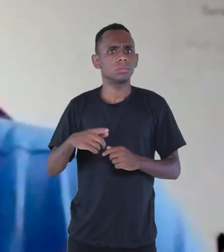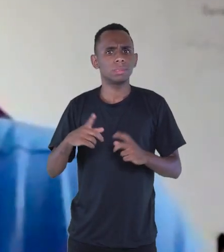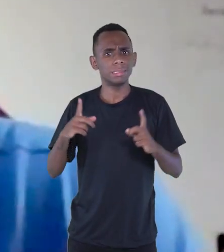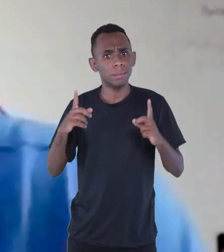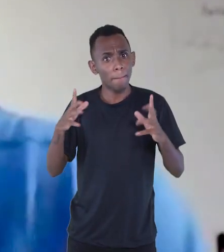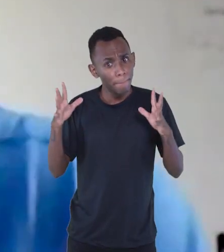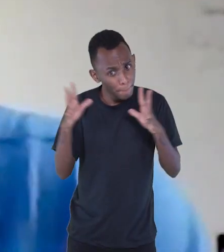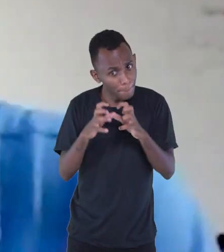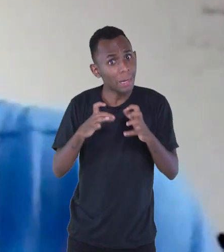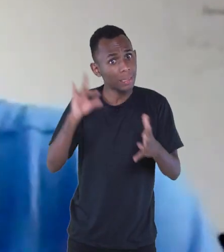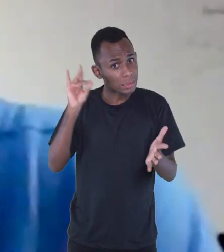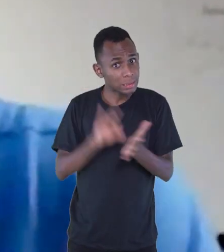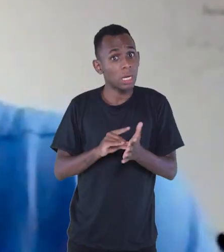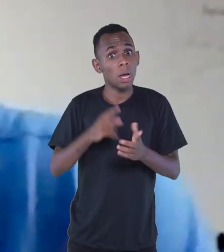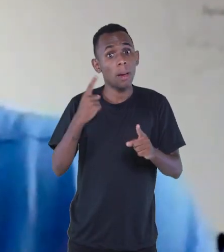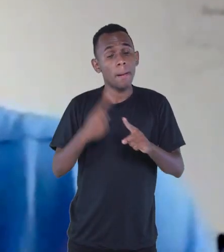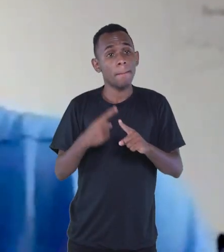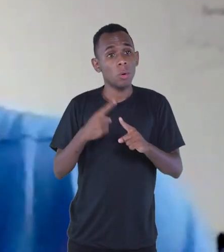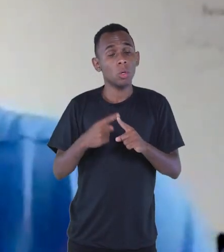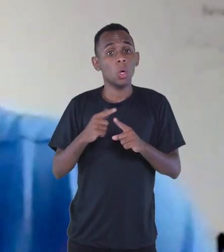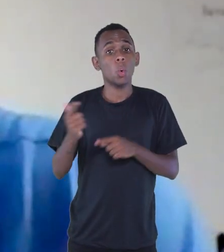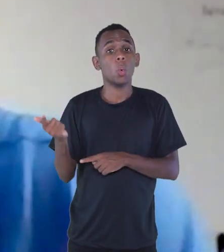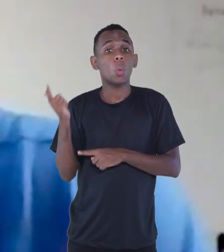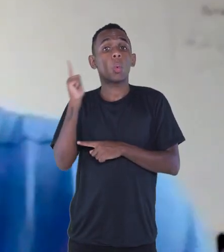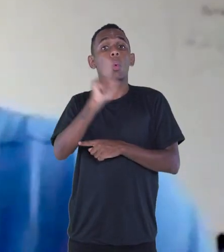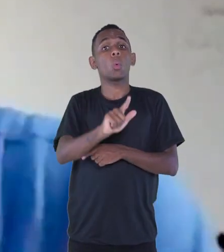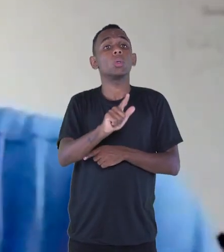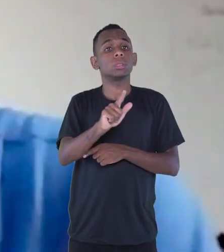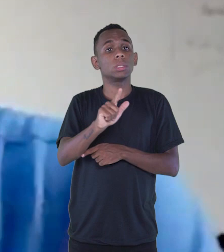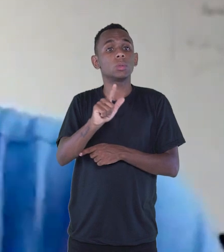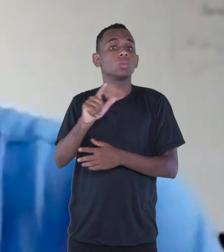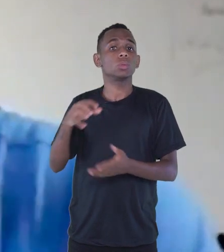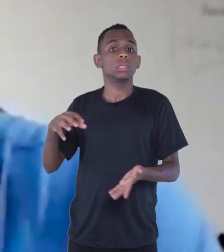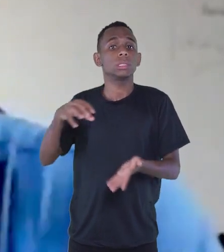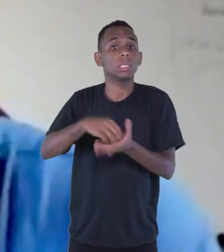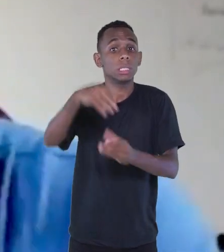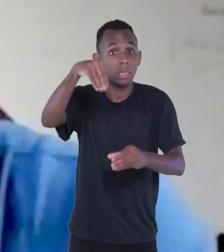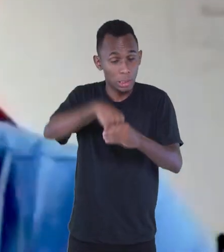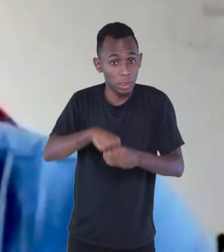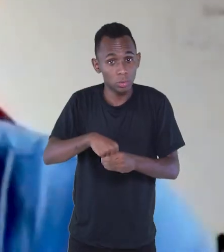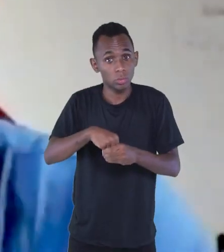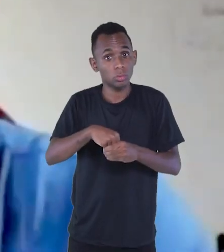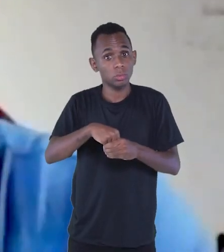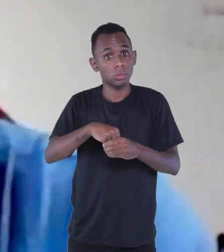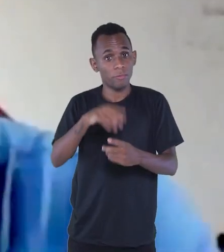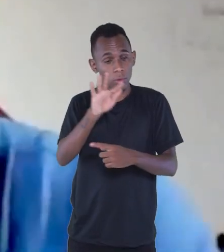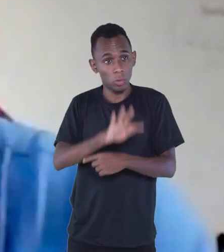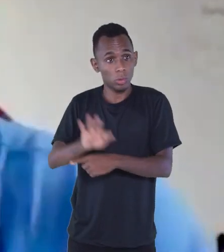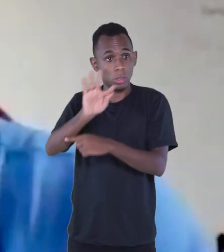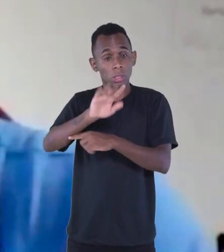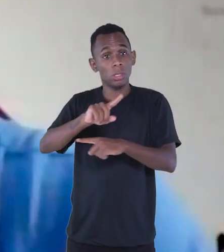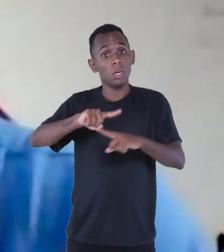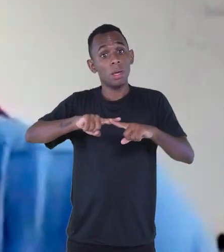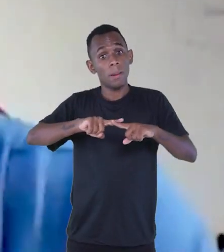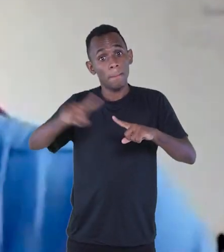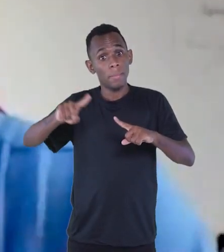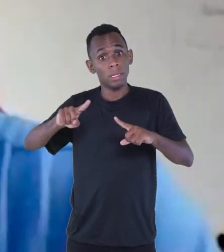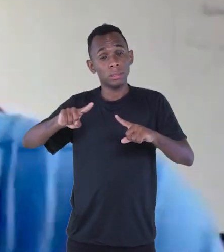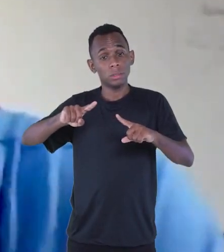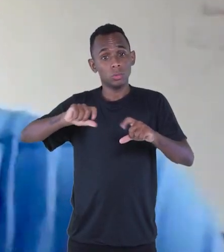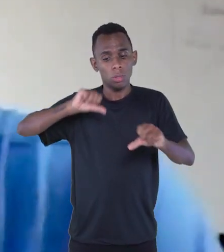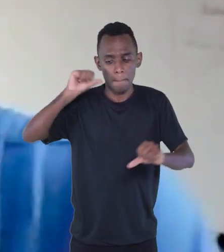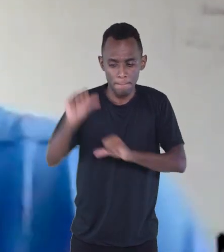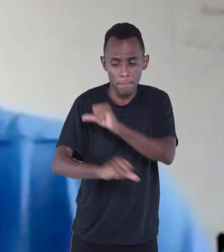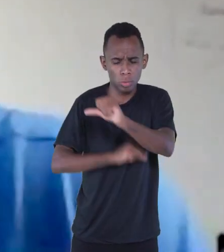Aquilo a gente conseguiu incluir a nossa unidade aqui dentro da UENG, mas o processo de transformação em UENG só se deu anos